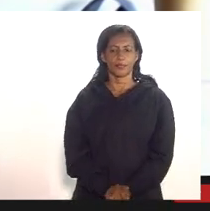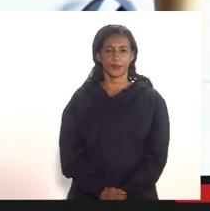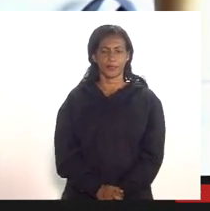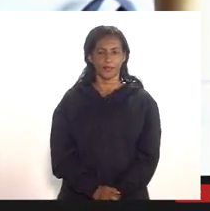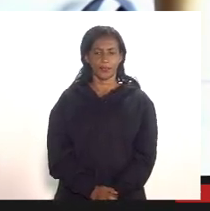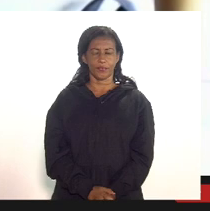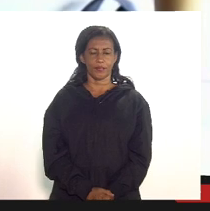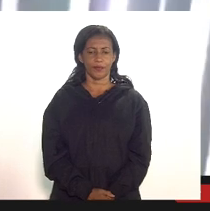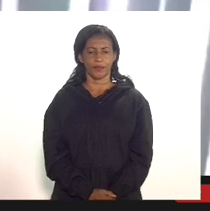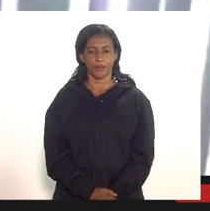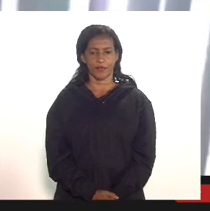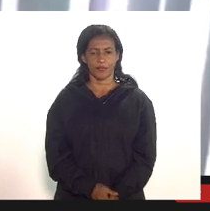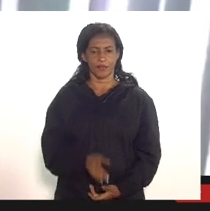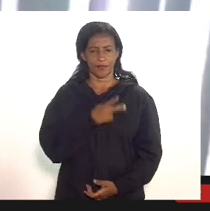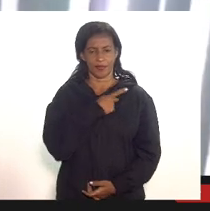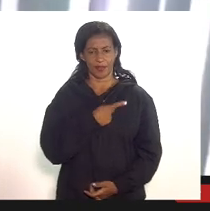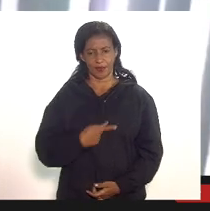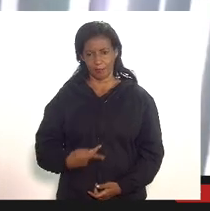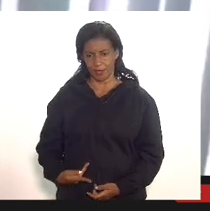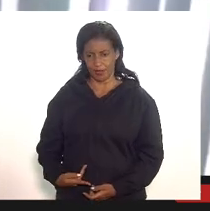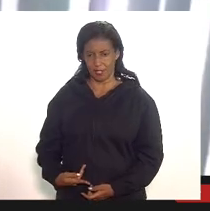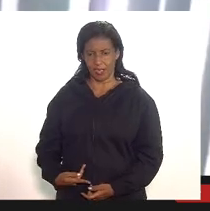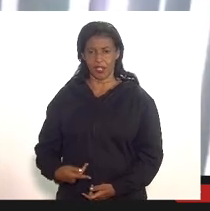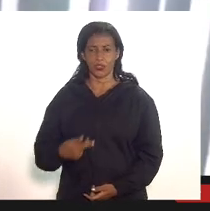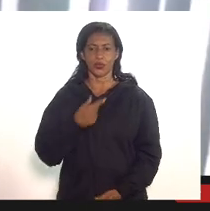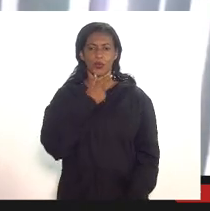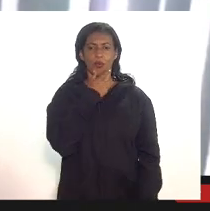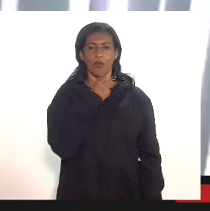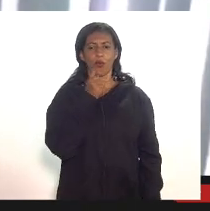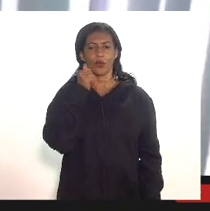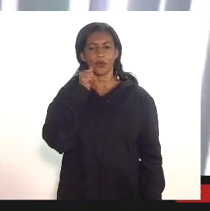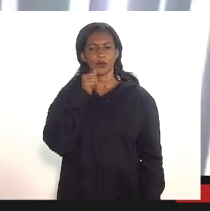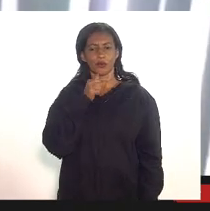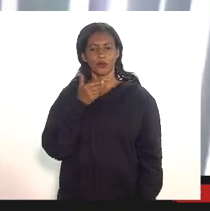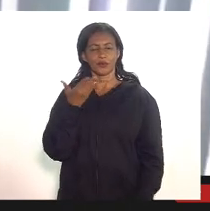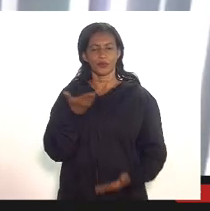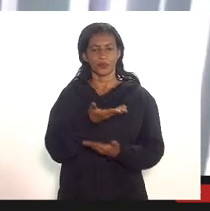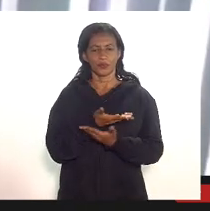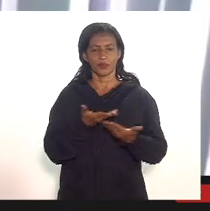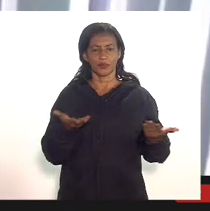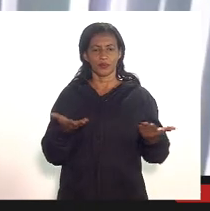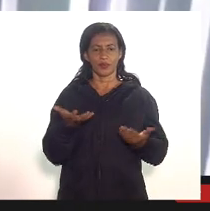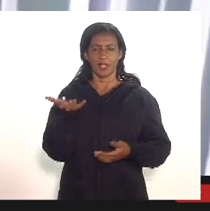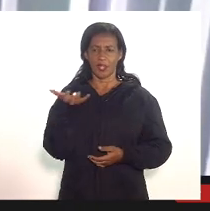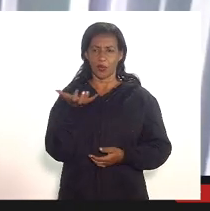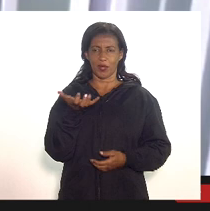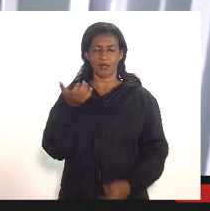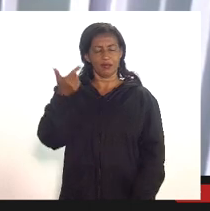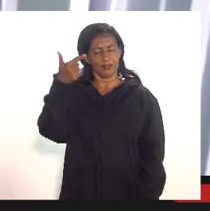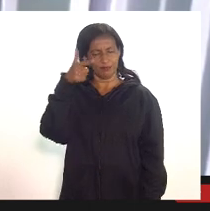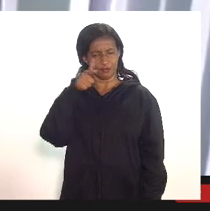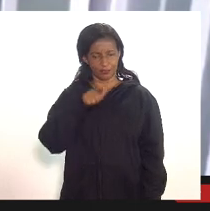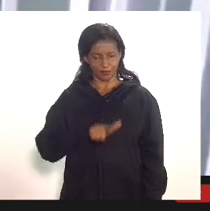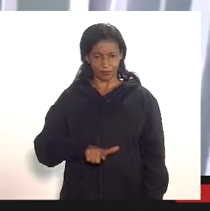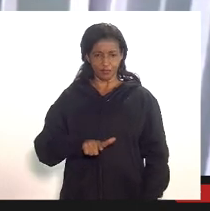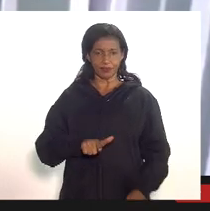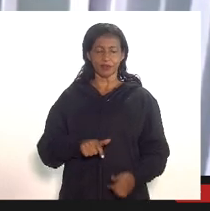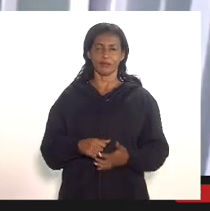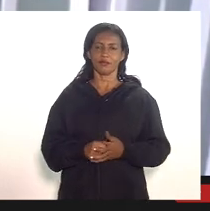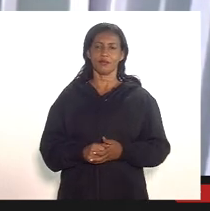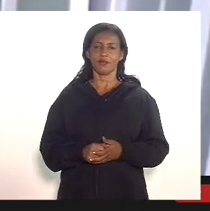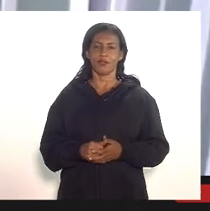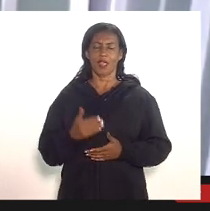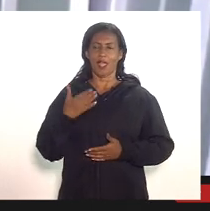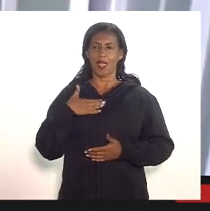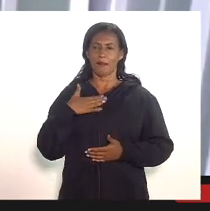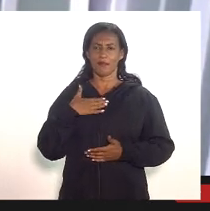senhor presidente senhoras e senhores eu quero mais uma vez esclarecer que hoje